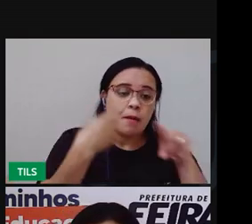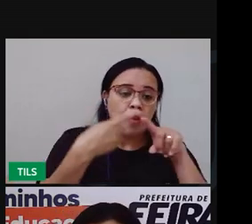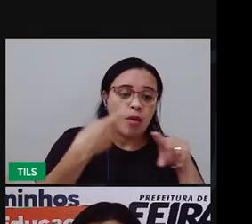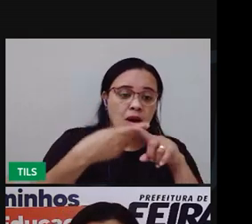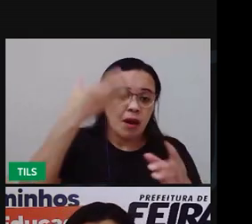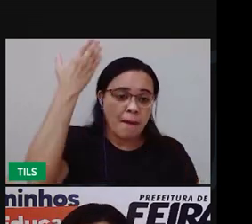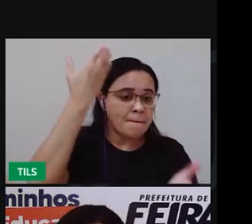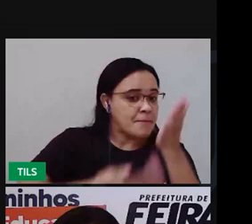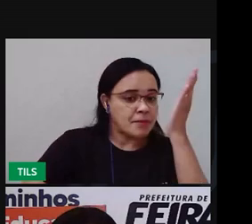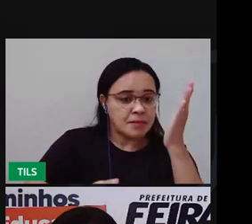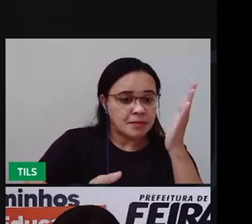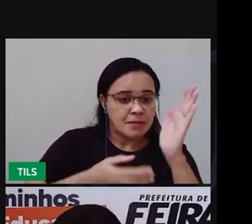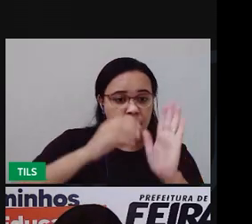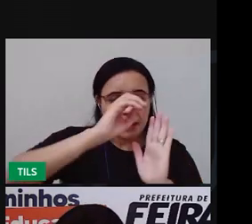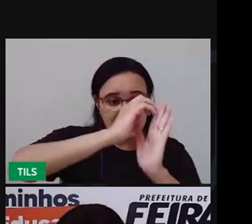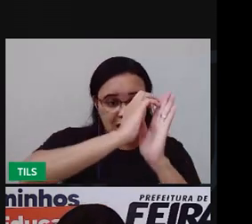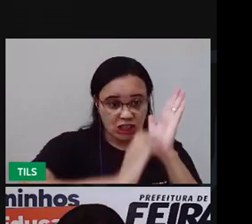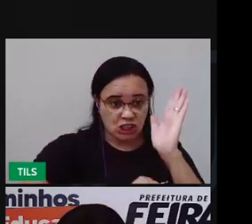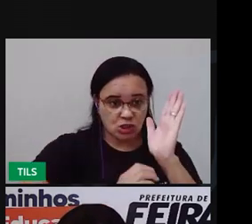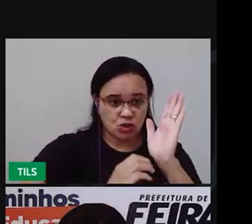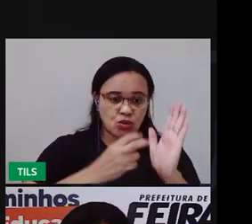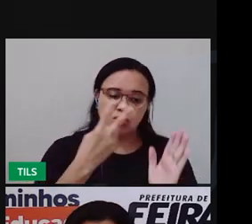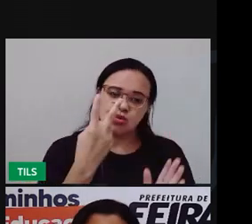tinha oito e perdeu dois.